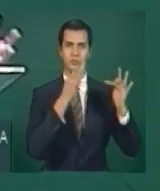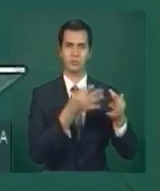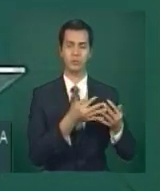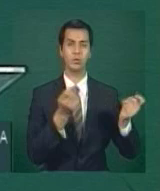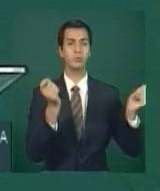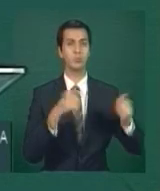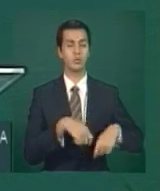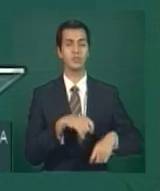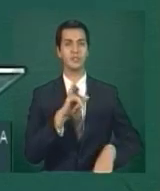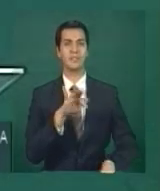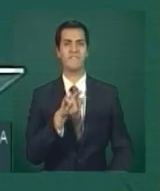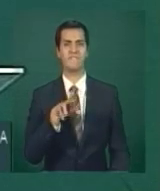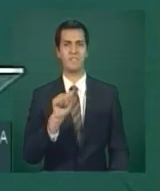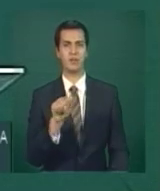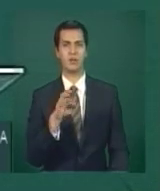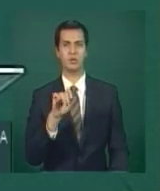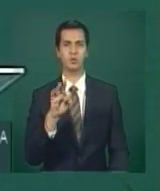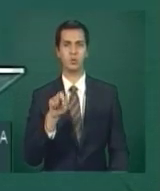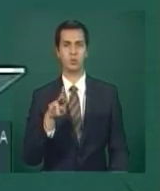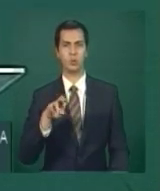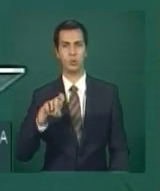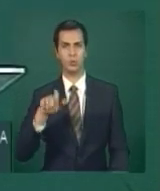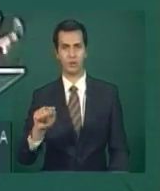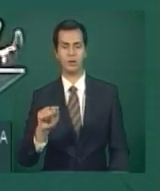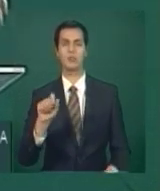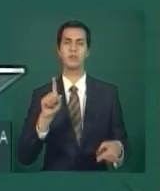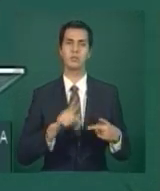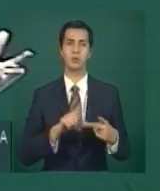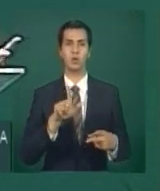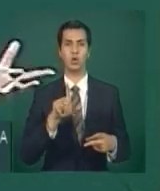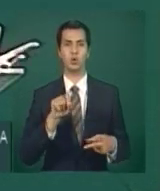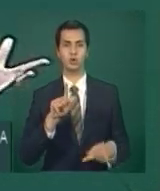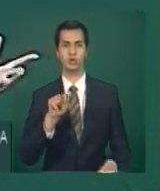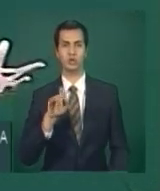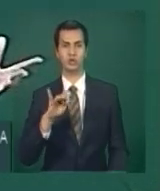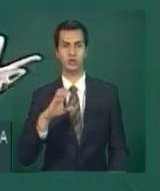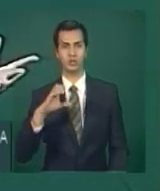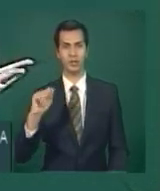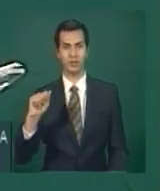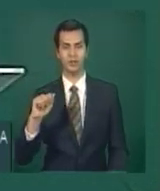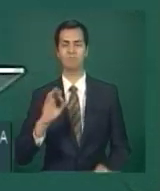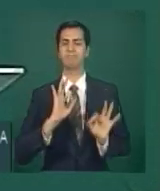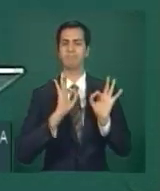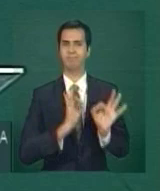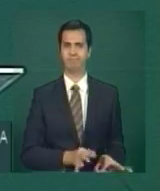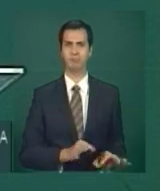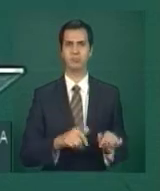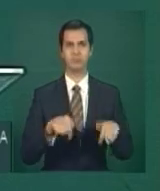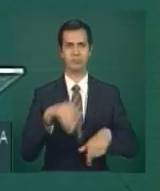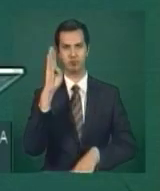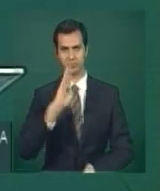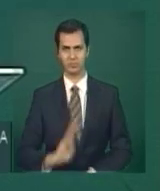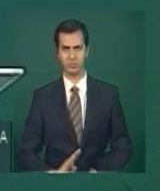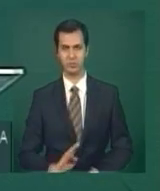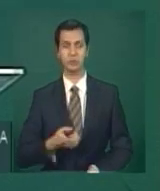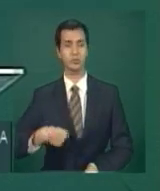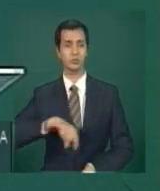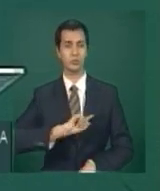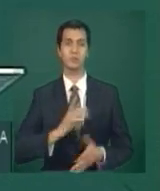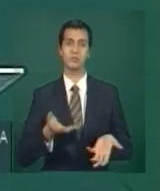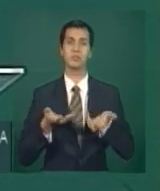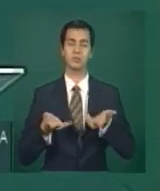logística adequada para aquilo que nós queremos que ela se transforme no Brasil, numa das maiores